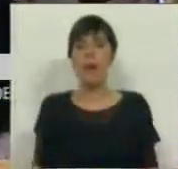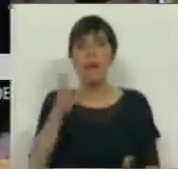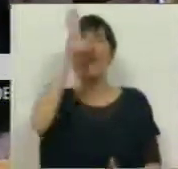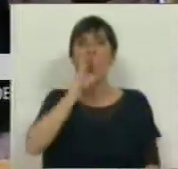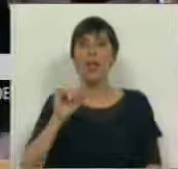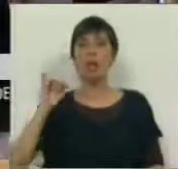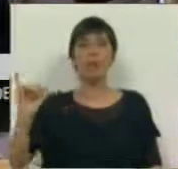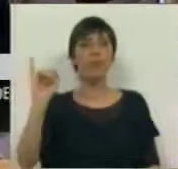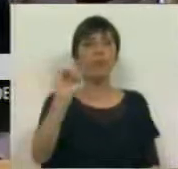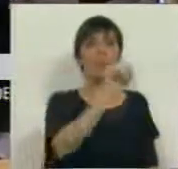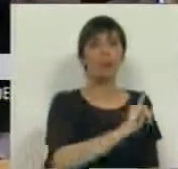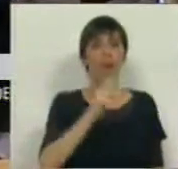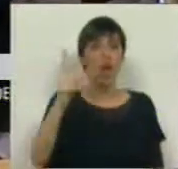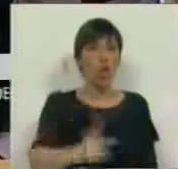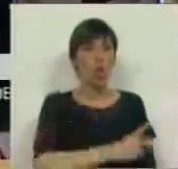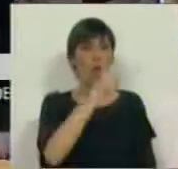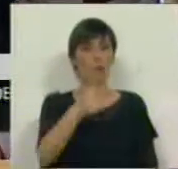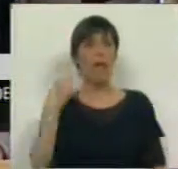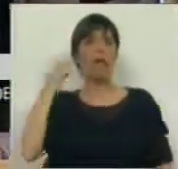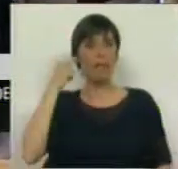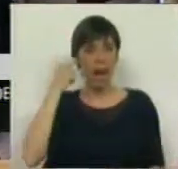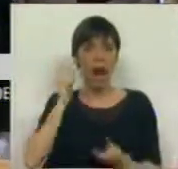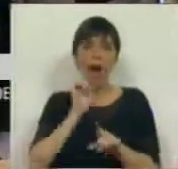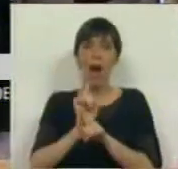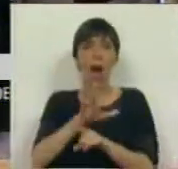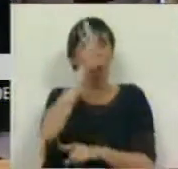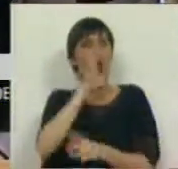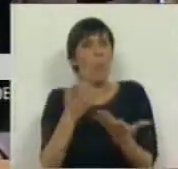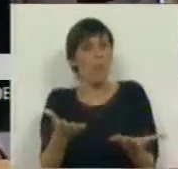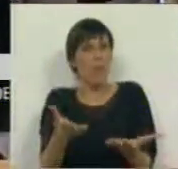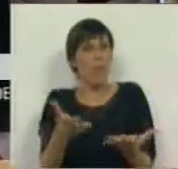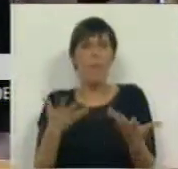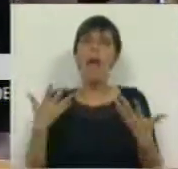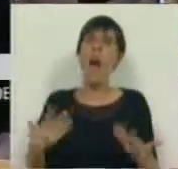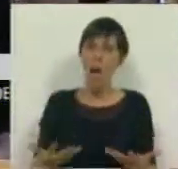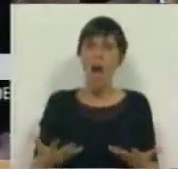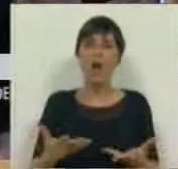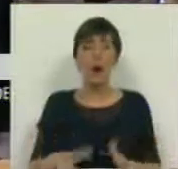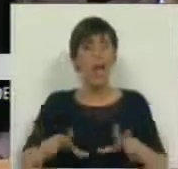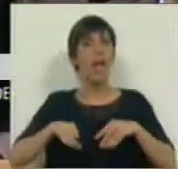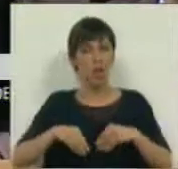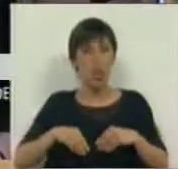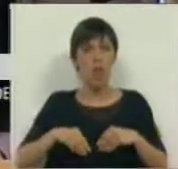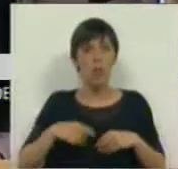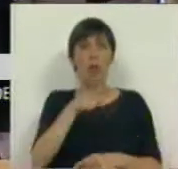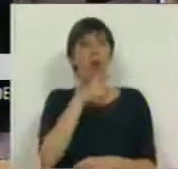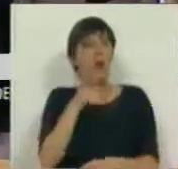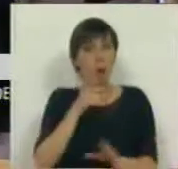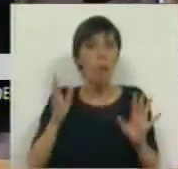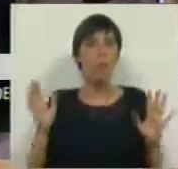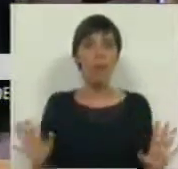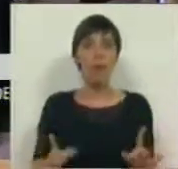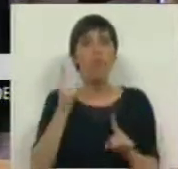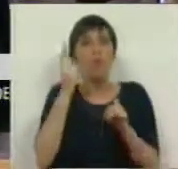Ministério a Ministério? Dois anos depois de estar no Governo é agora que vem assumir o compromisso